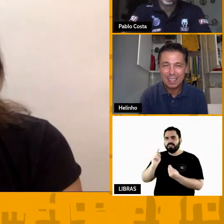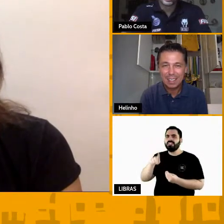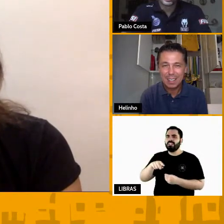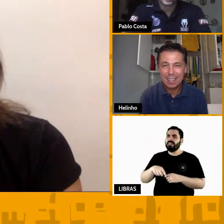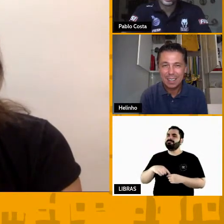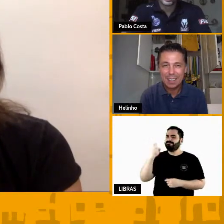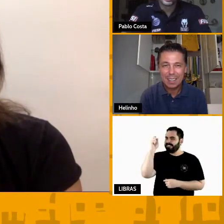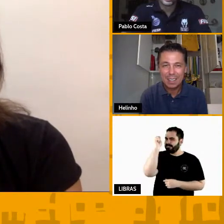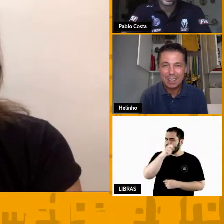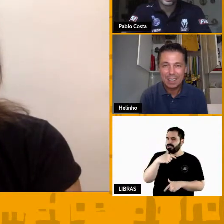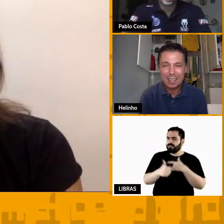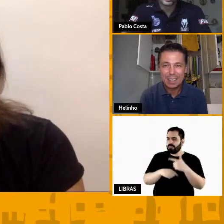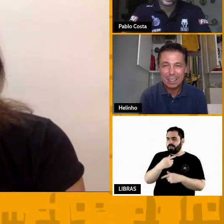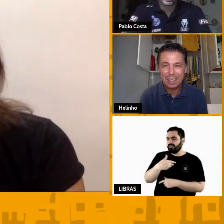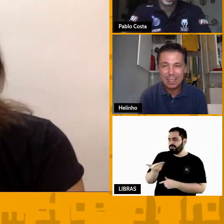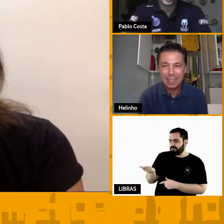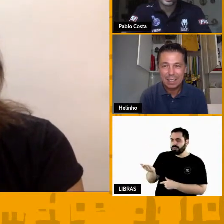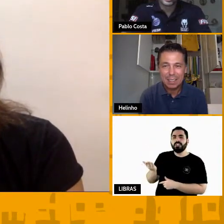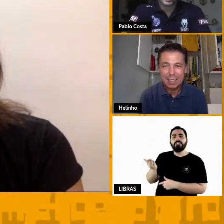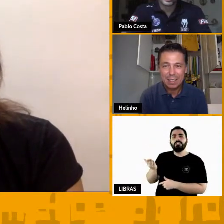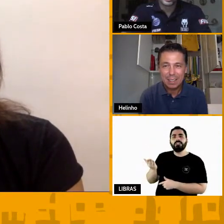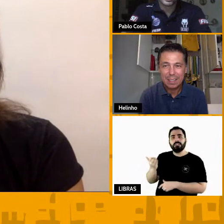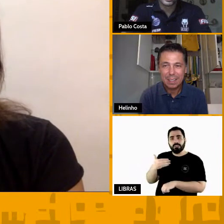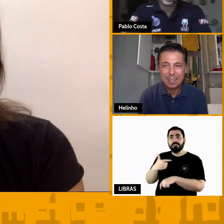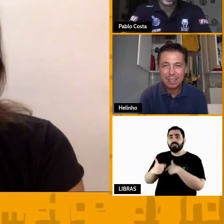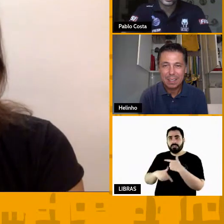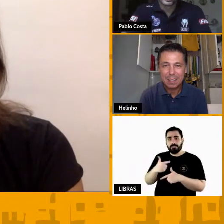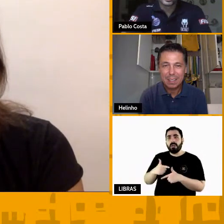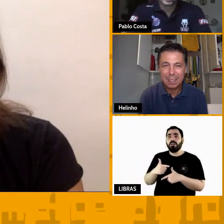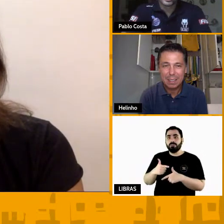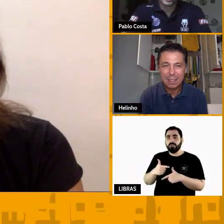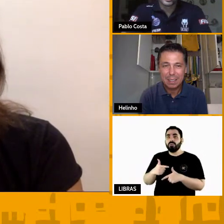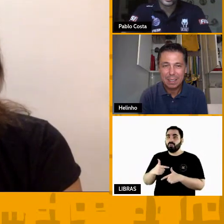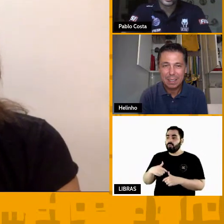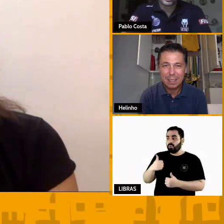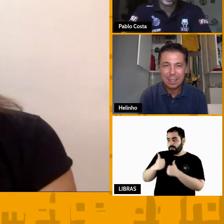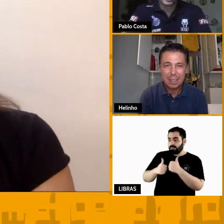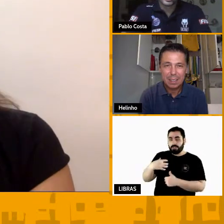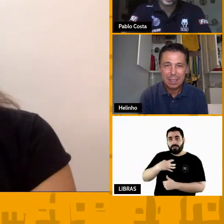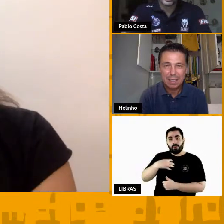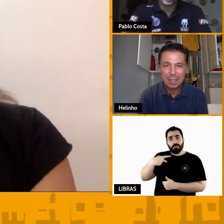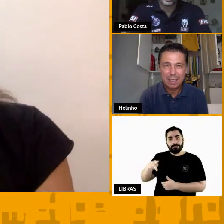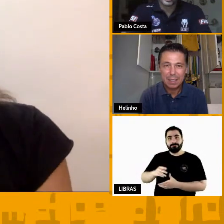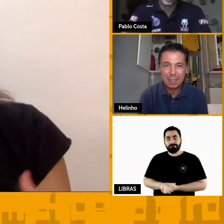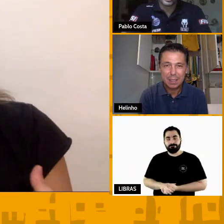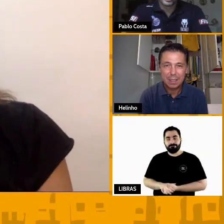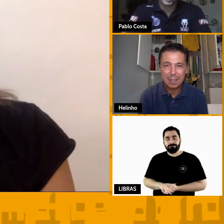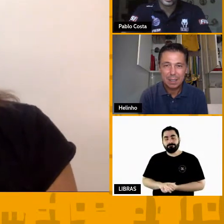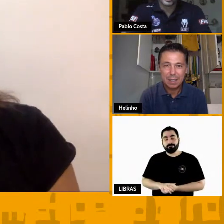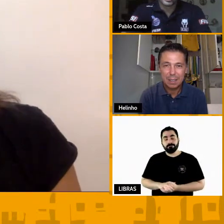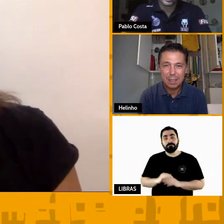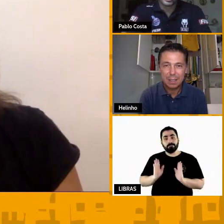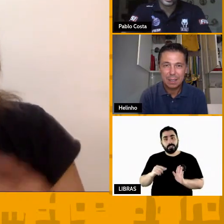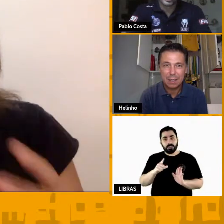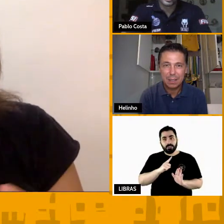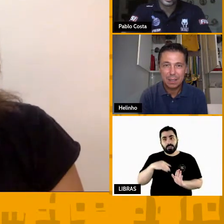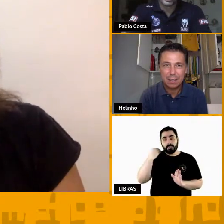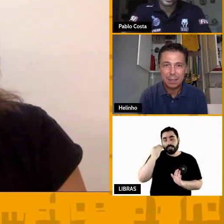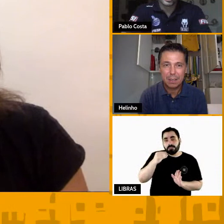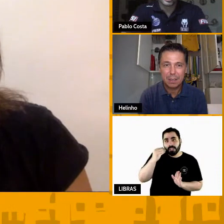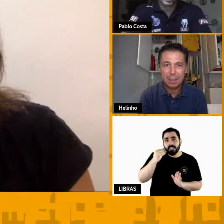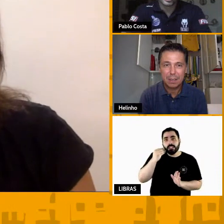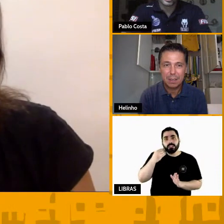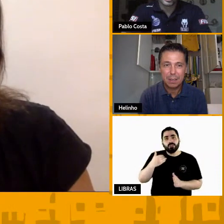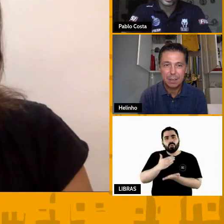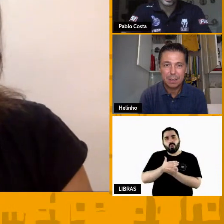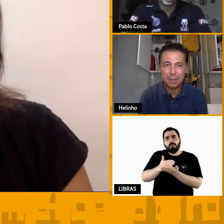profissão e quem trabalha com esporte por conta disso. Mas tem uma experiência que foi muito marcante logo no começo da minha carreira e que tem